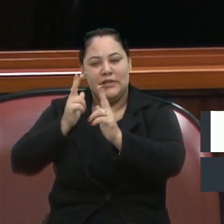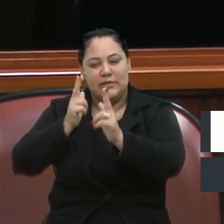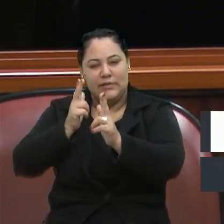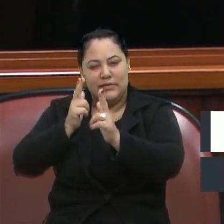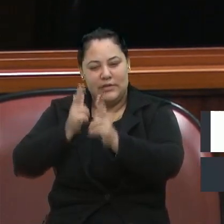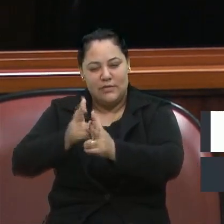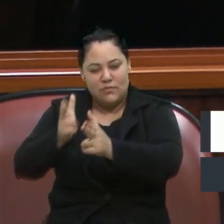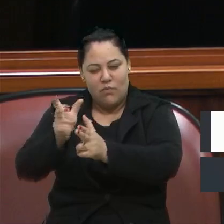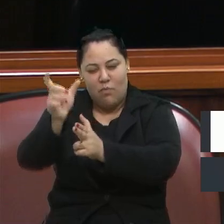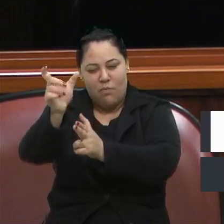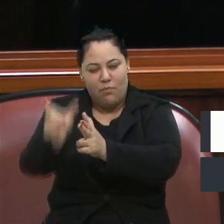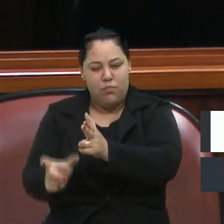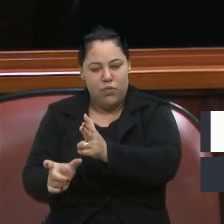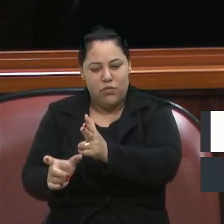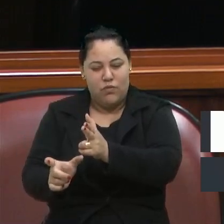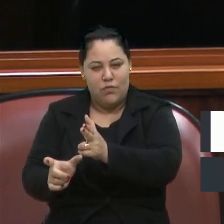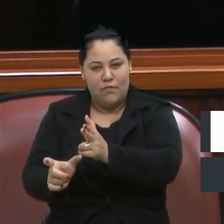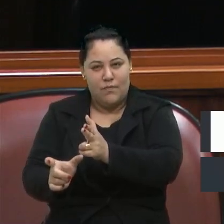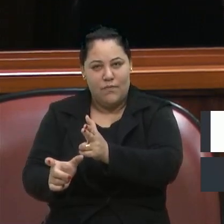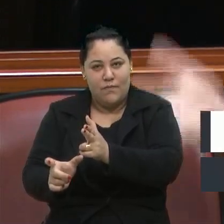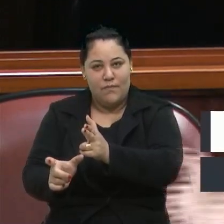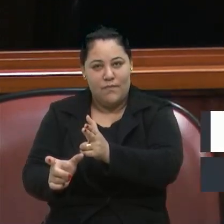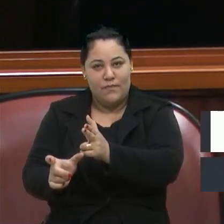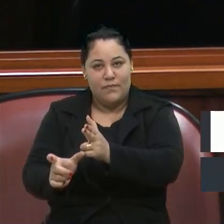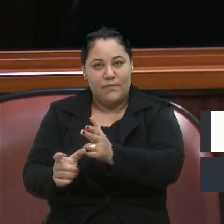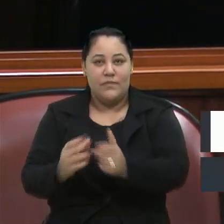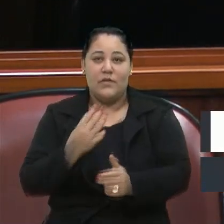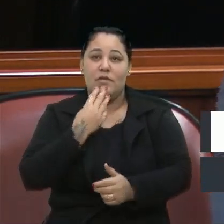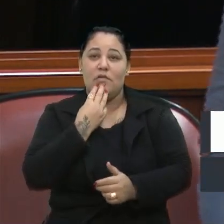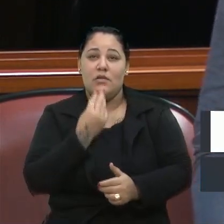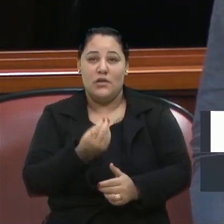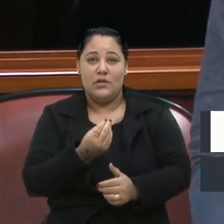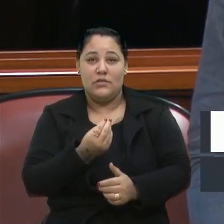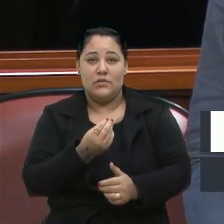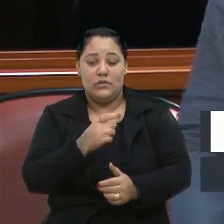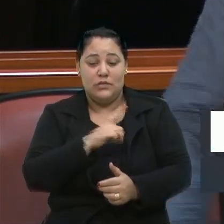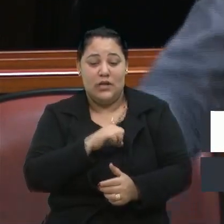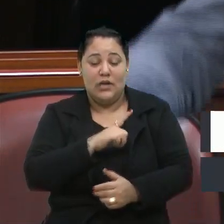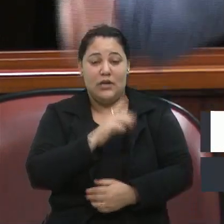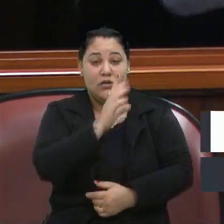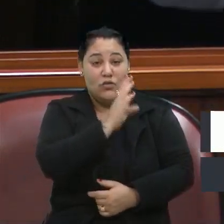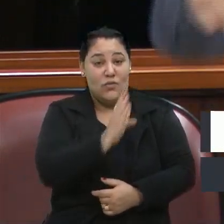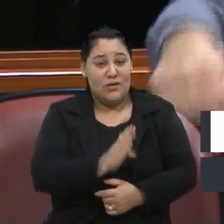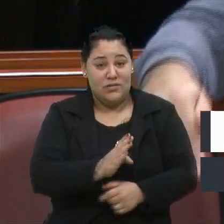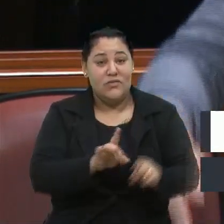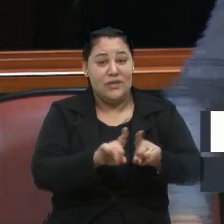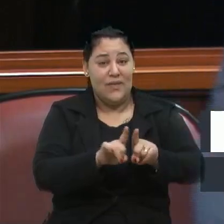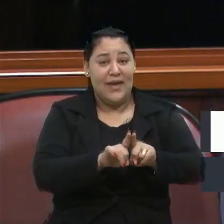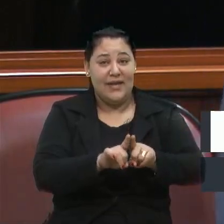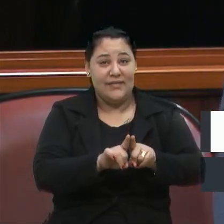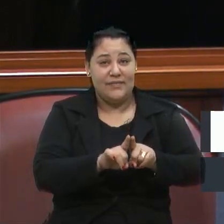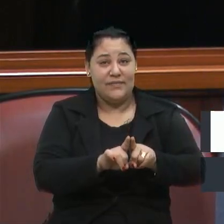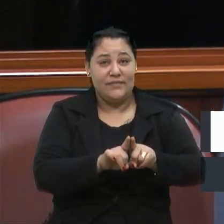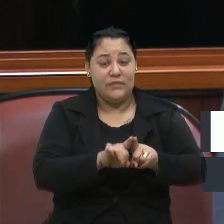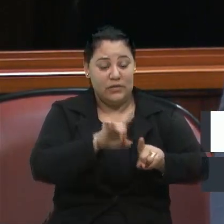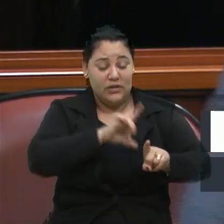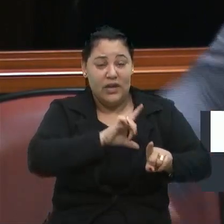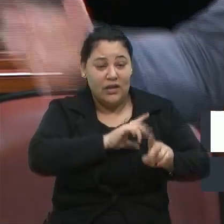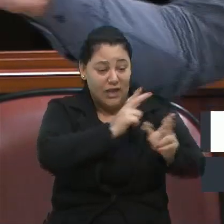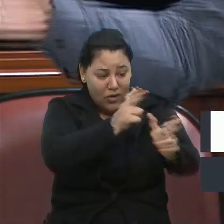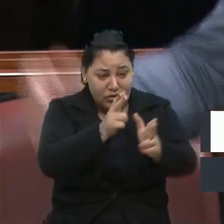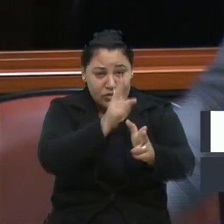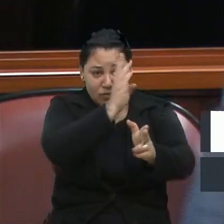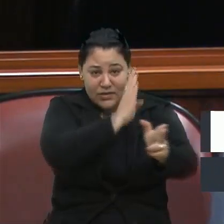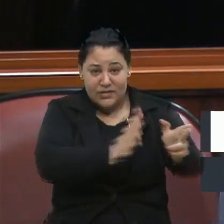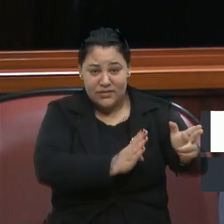na Palestina, e no Brasil, por exemplo, tem um terrorismo que caberia uma nota dessa casa, o